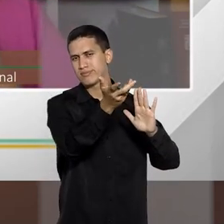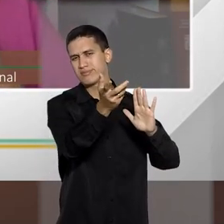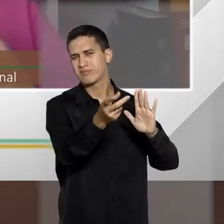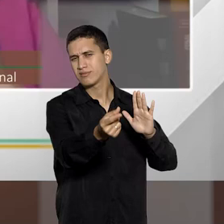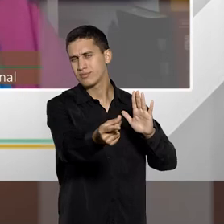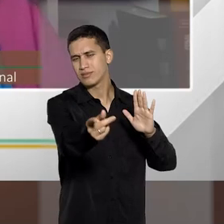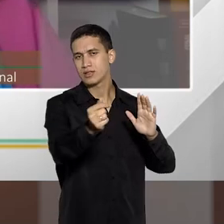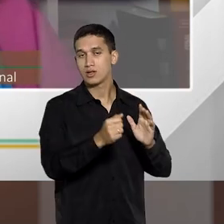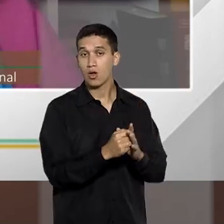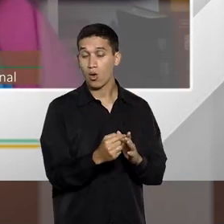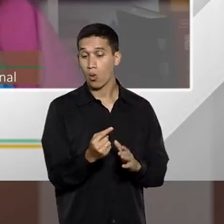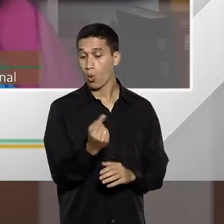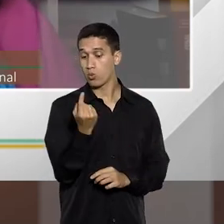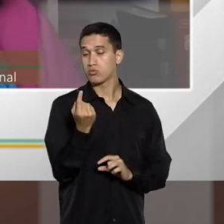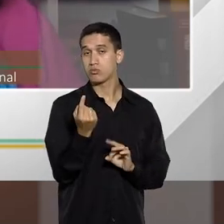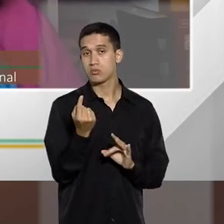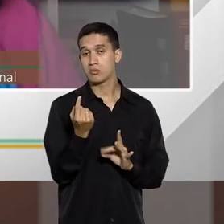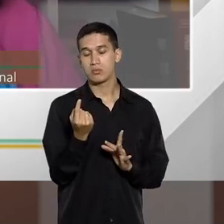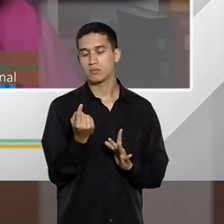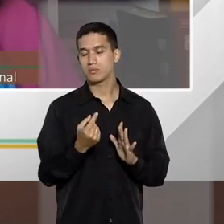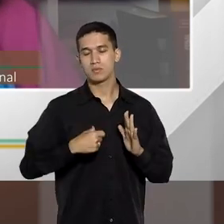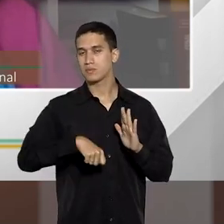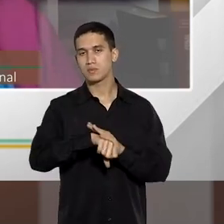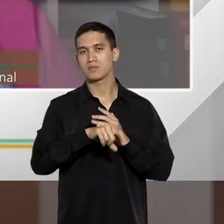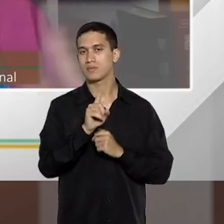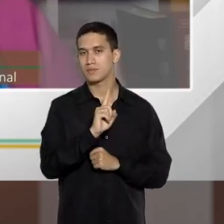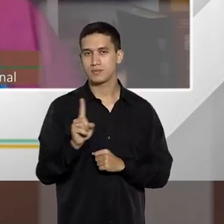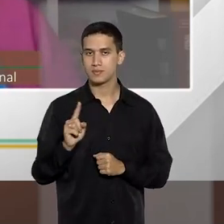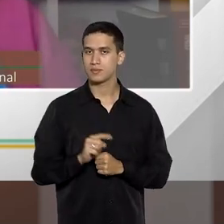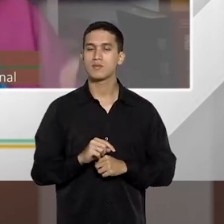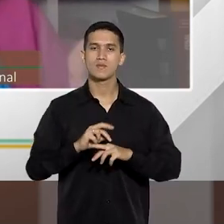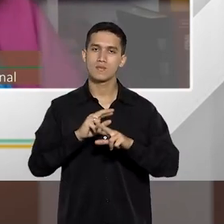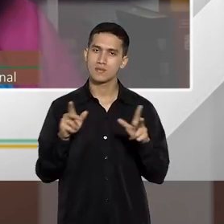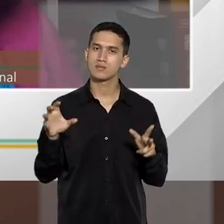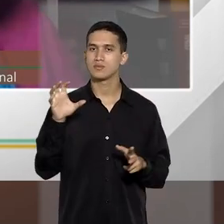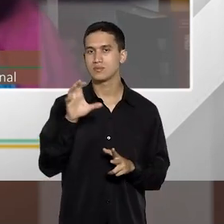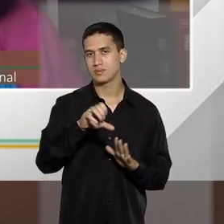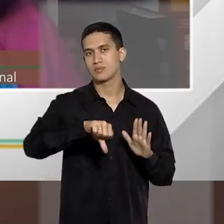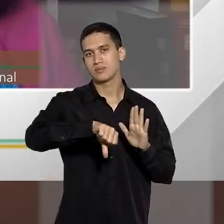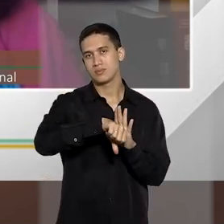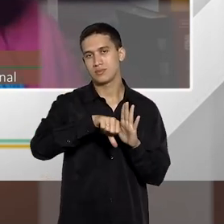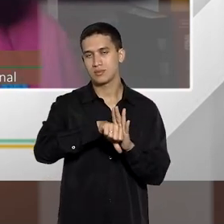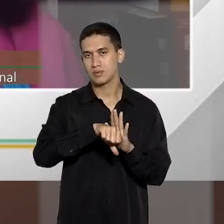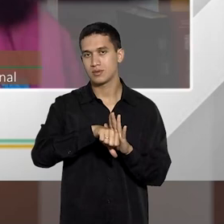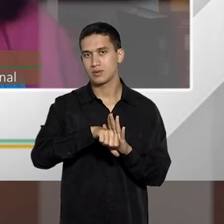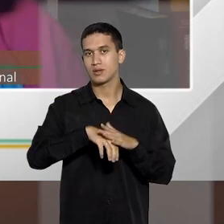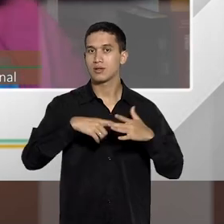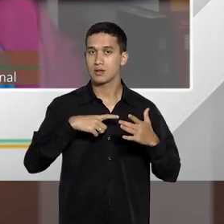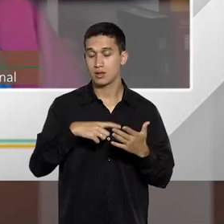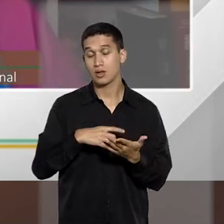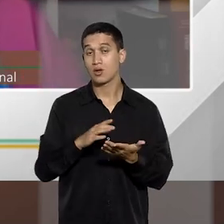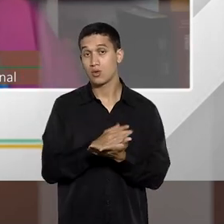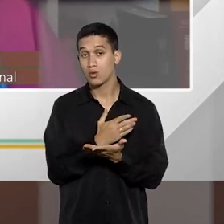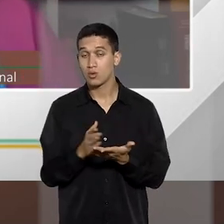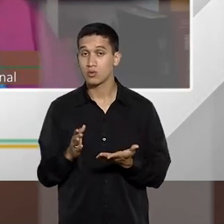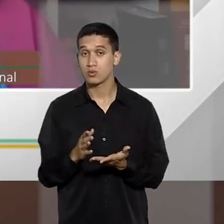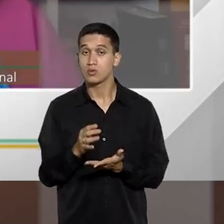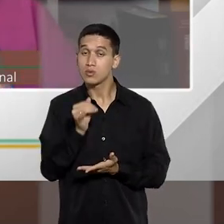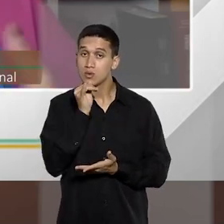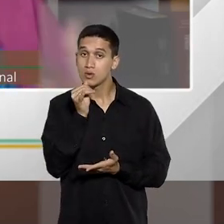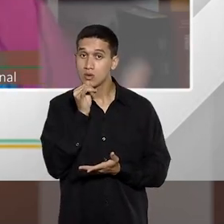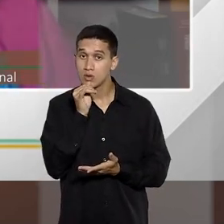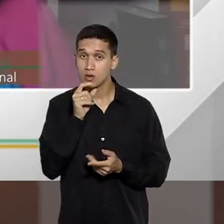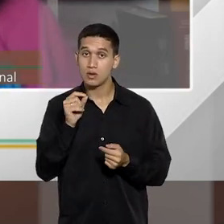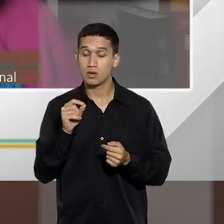e aí nós temos vários tipos penais, que são crimes habituais, não são tantos assim, mas são muitos, são alguns, o exercício ilegal da